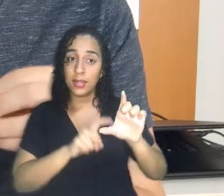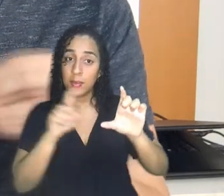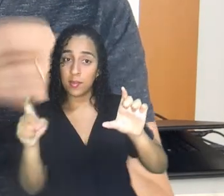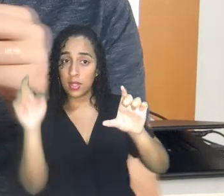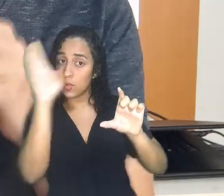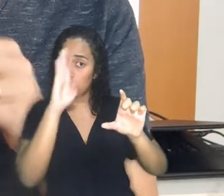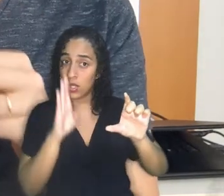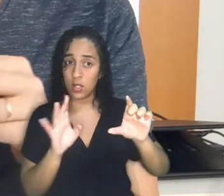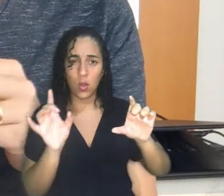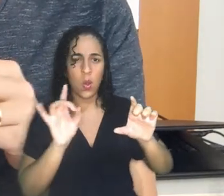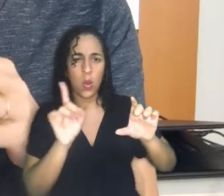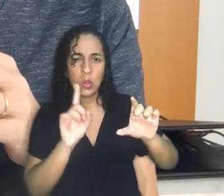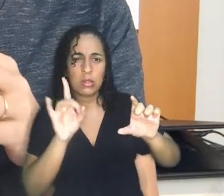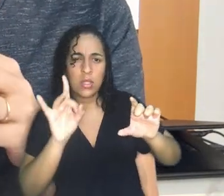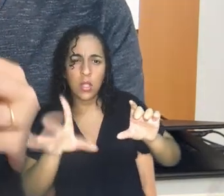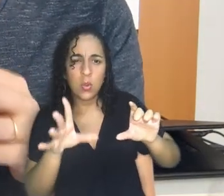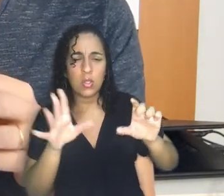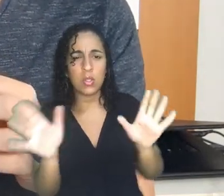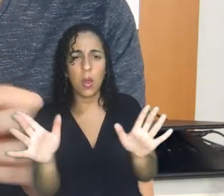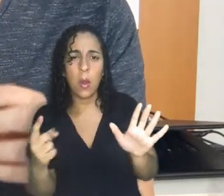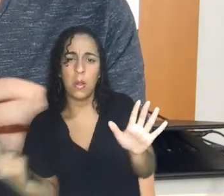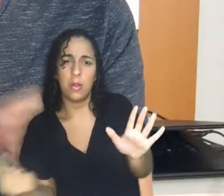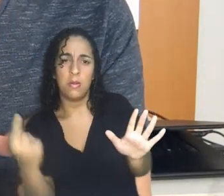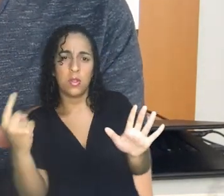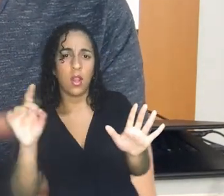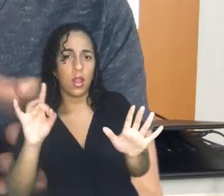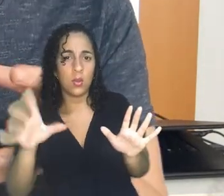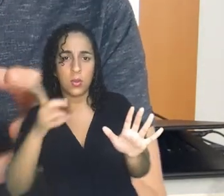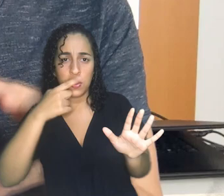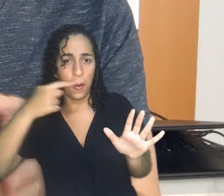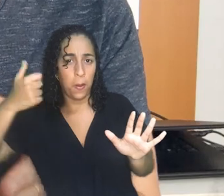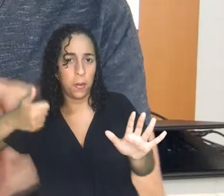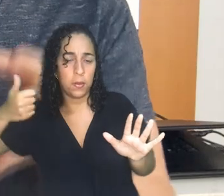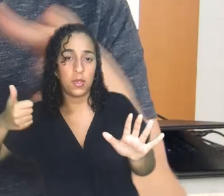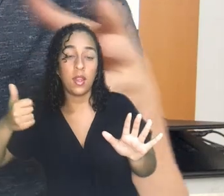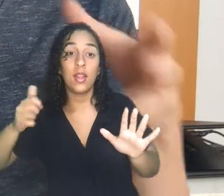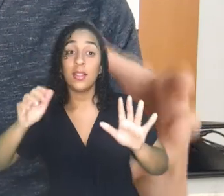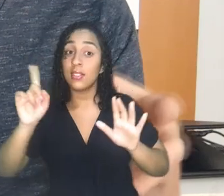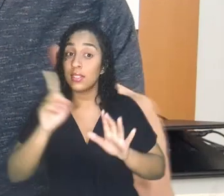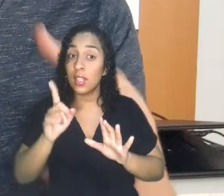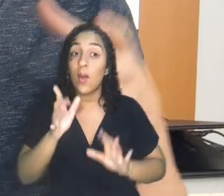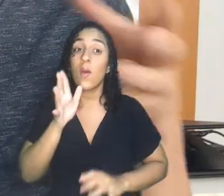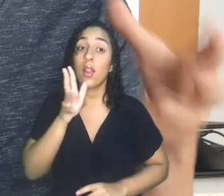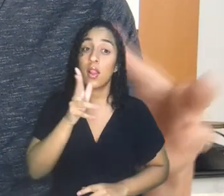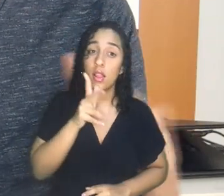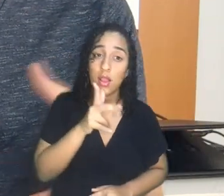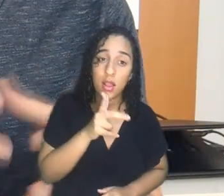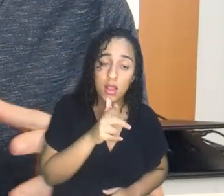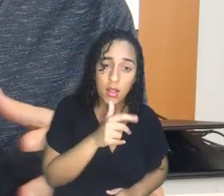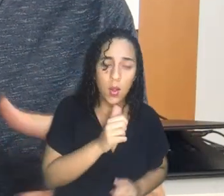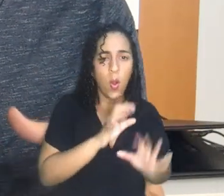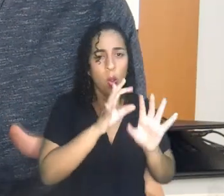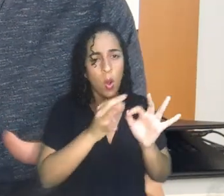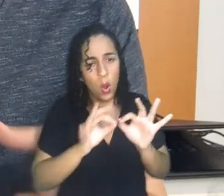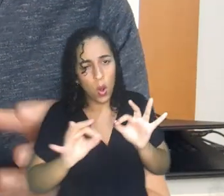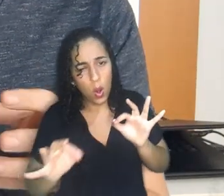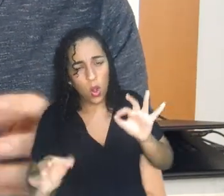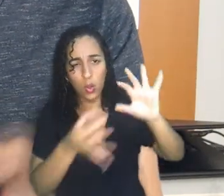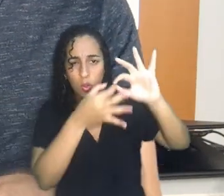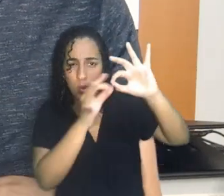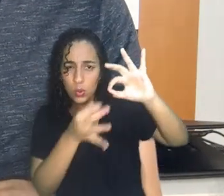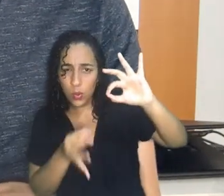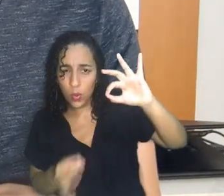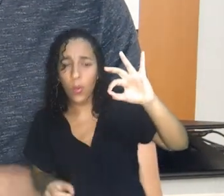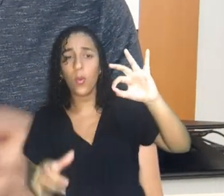independência do Brasil não foi um fato isolado, marcado por uma ação do Dom Pedro. Ela é um processo longo, complexo, que dura aí meses,